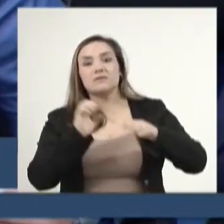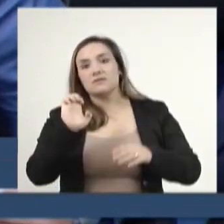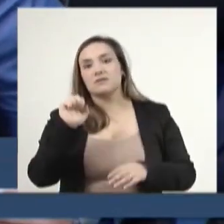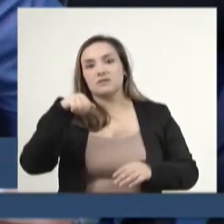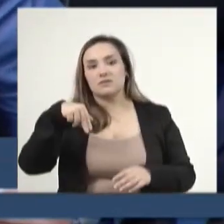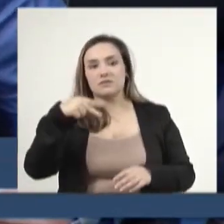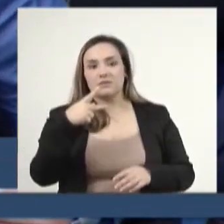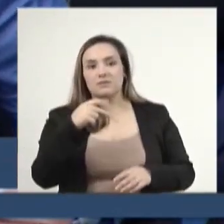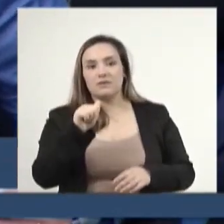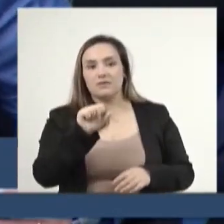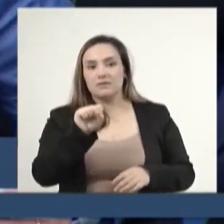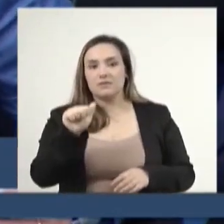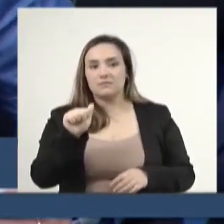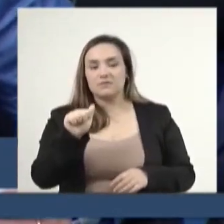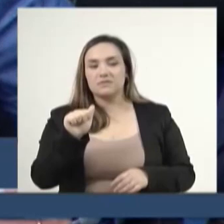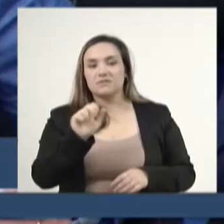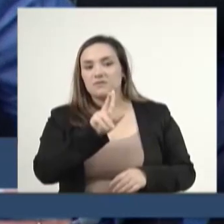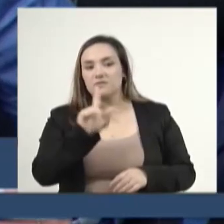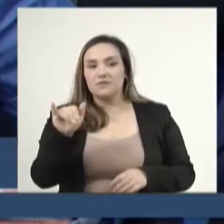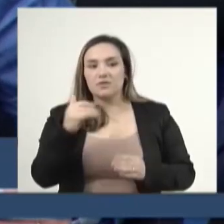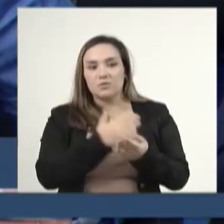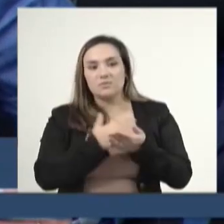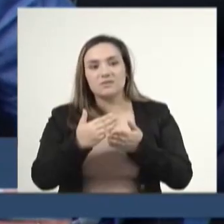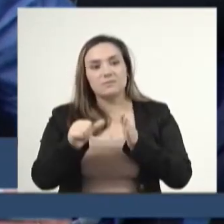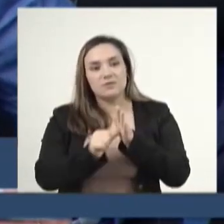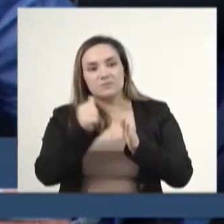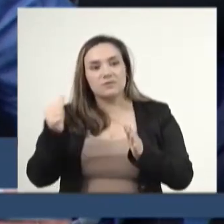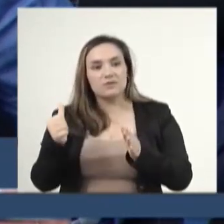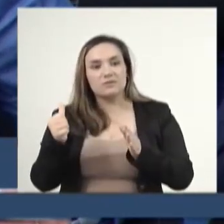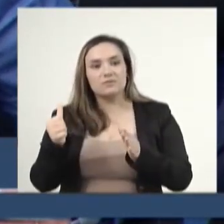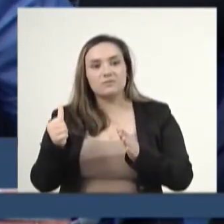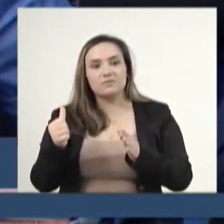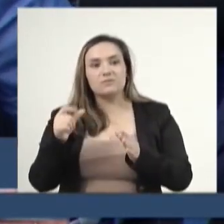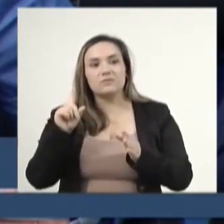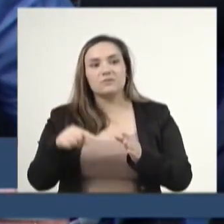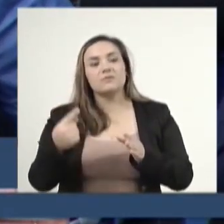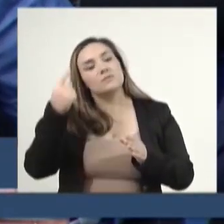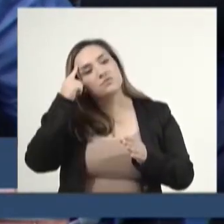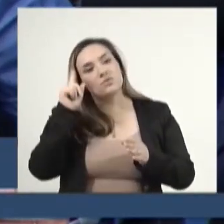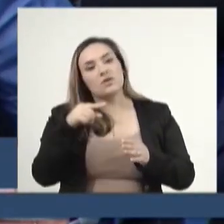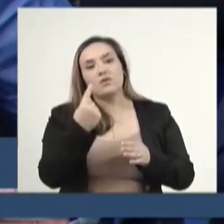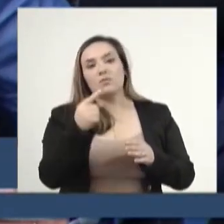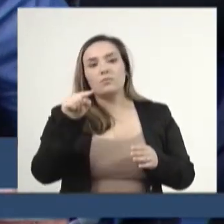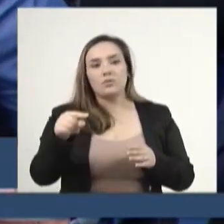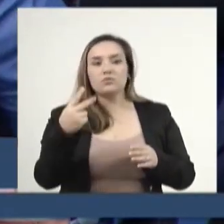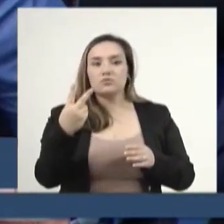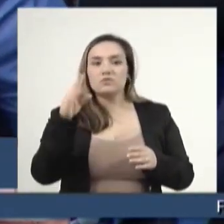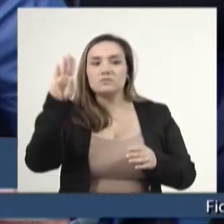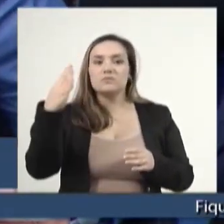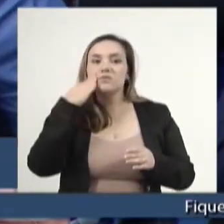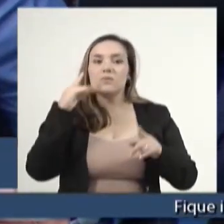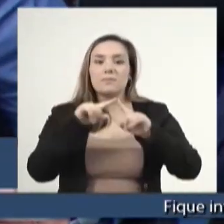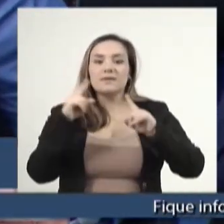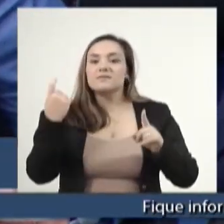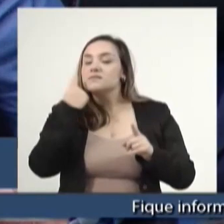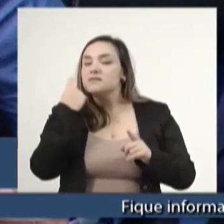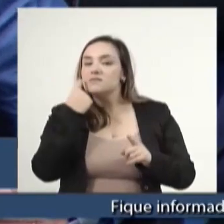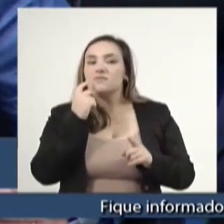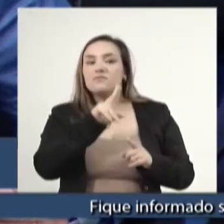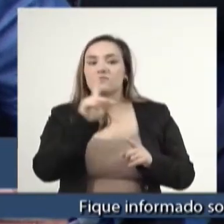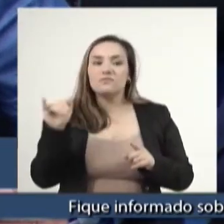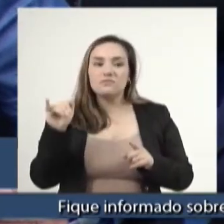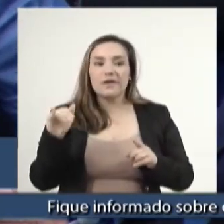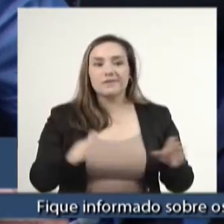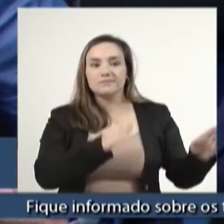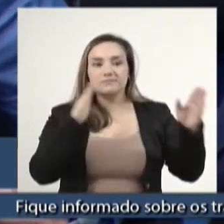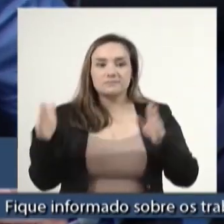A primeira etapa da empresa era 1,2 bilhões. Na sexta-feira, eles anunciam